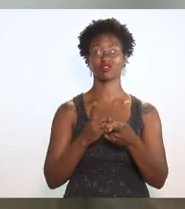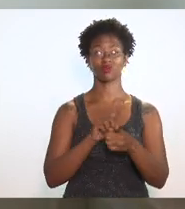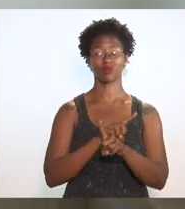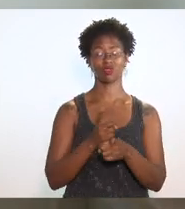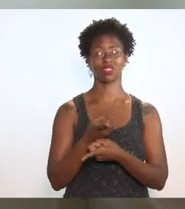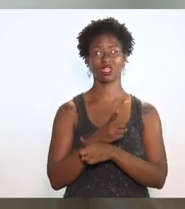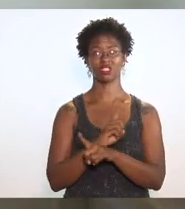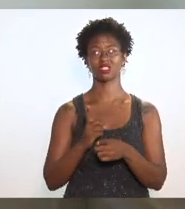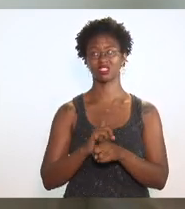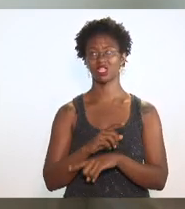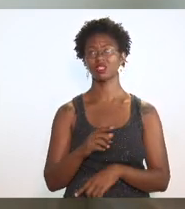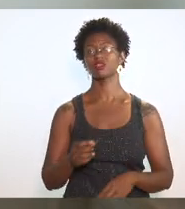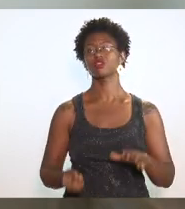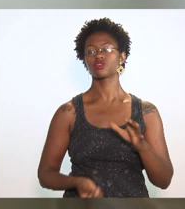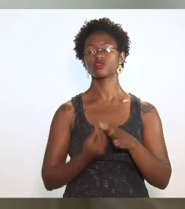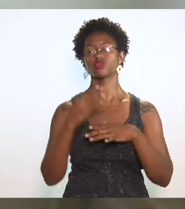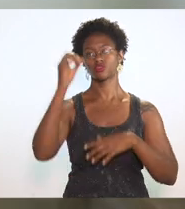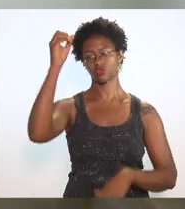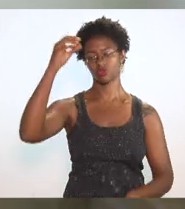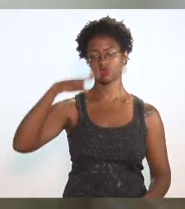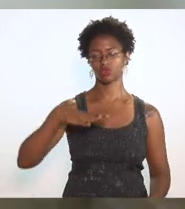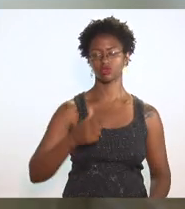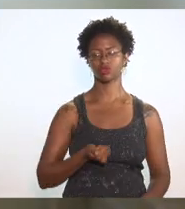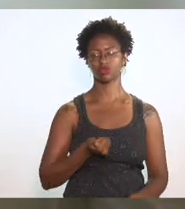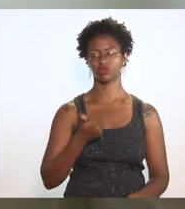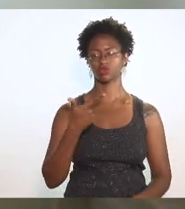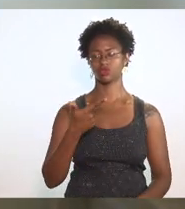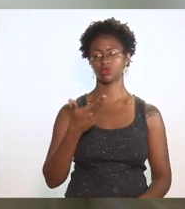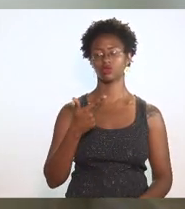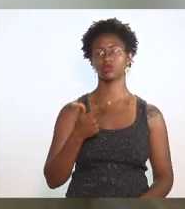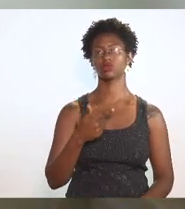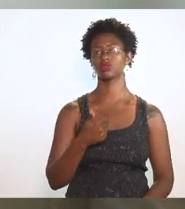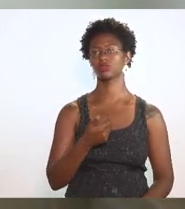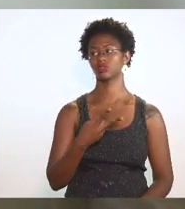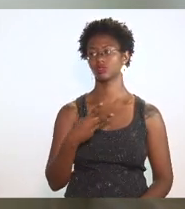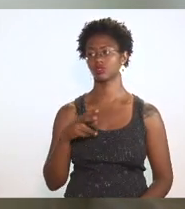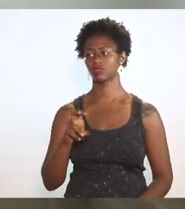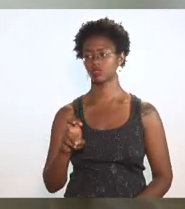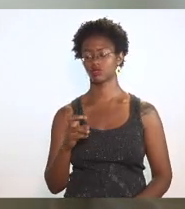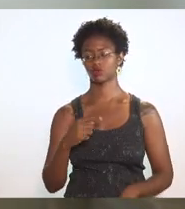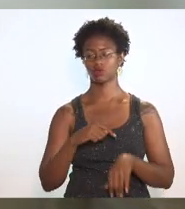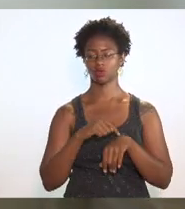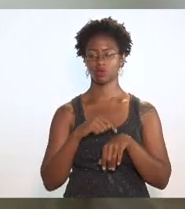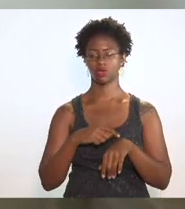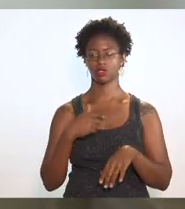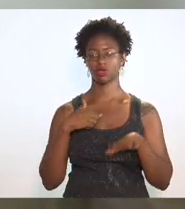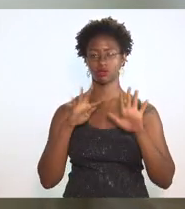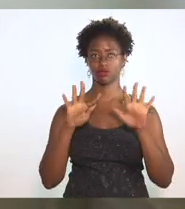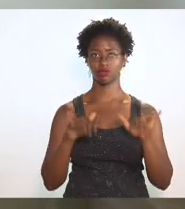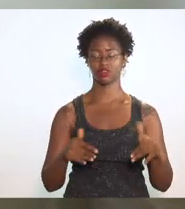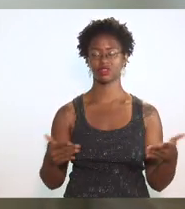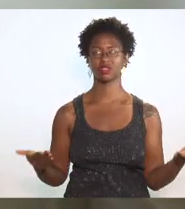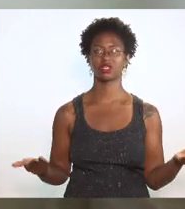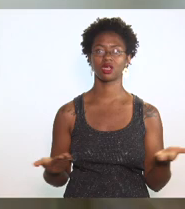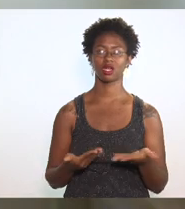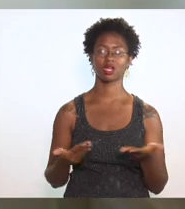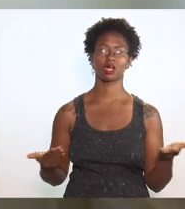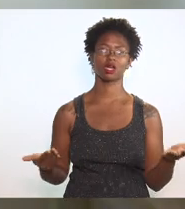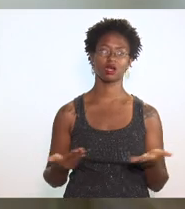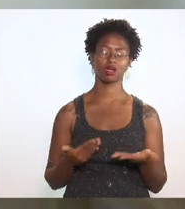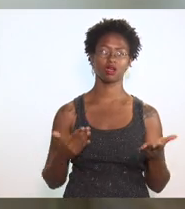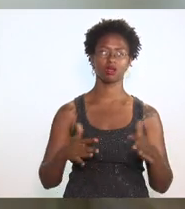luz muito obrigado são 12 horas e 35 minutos dou por encerrada a nossa